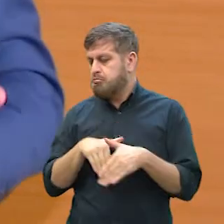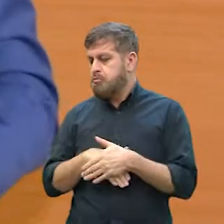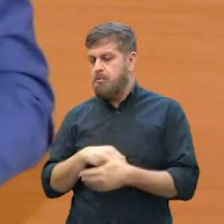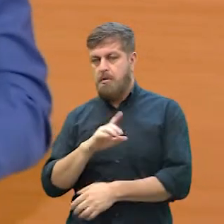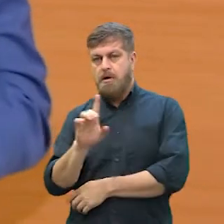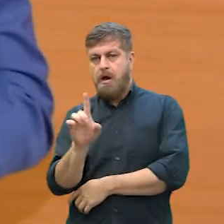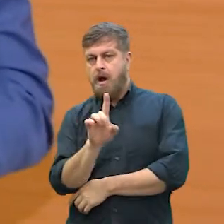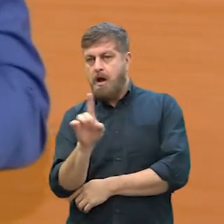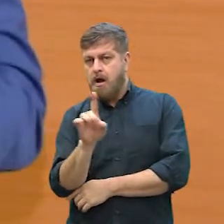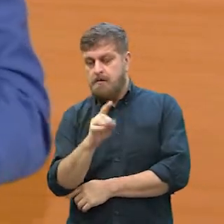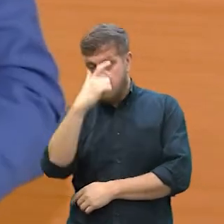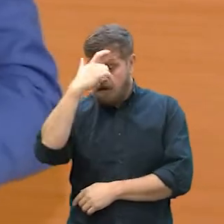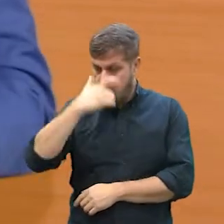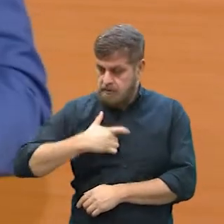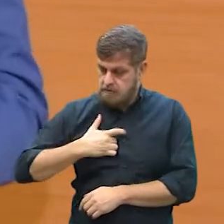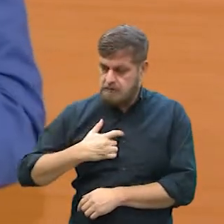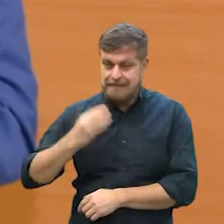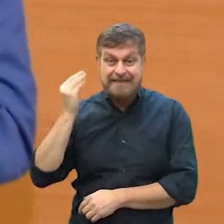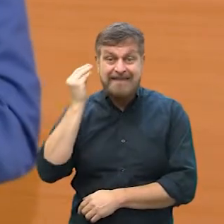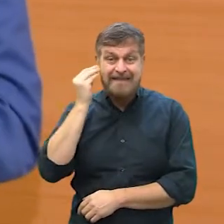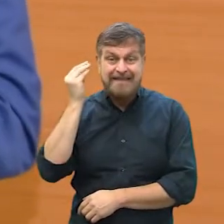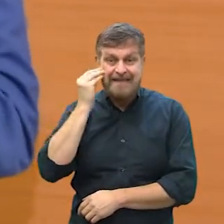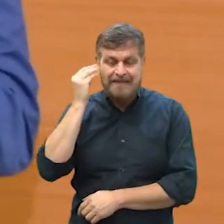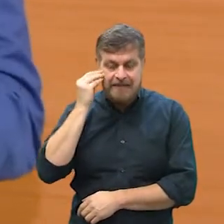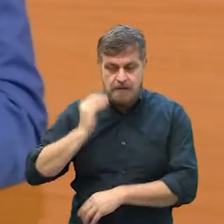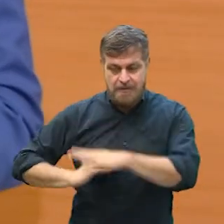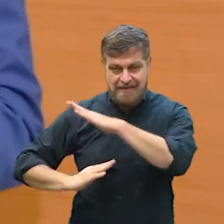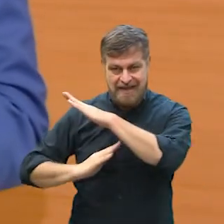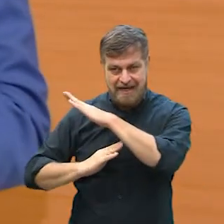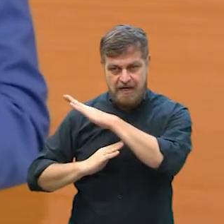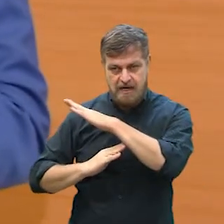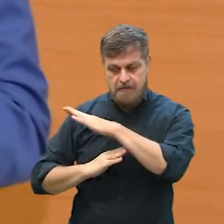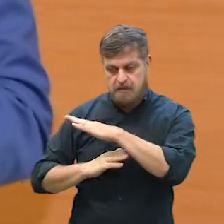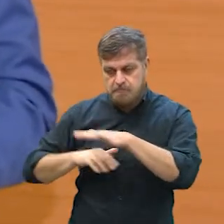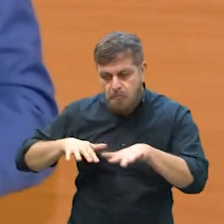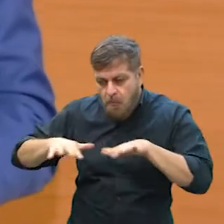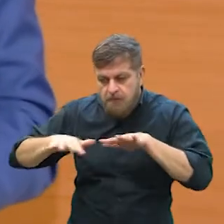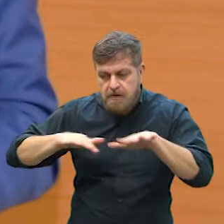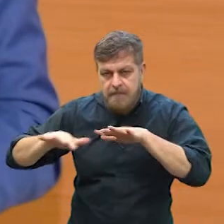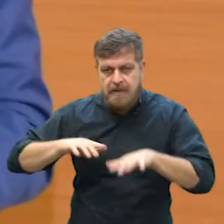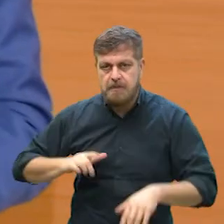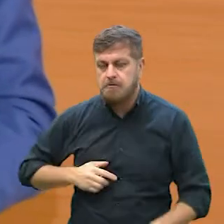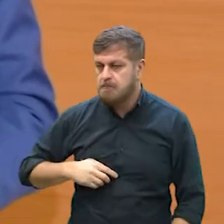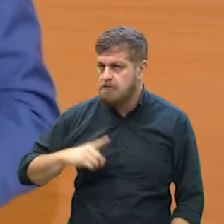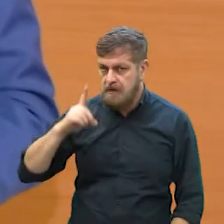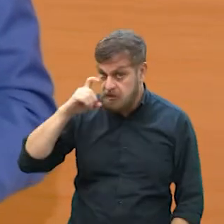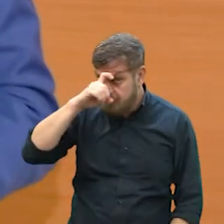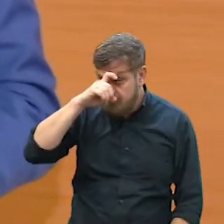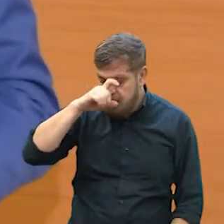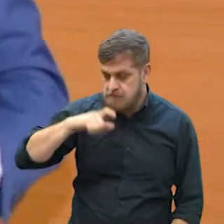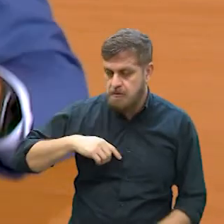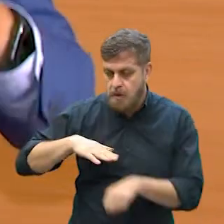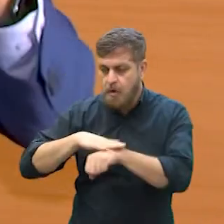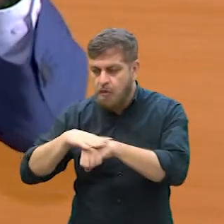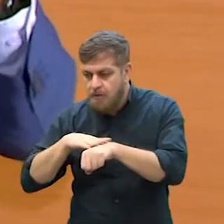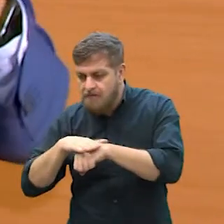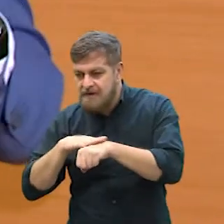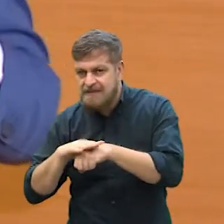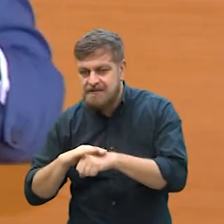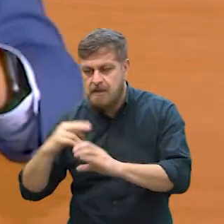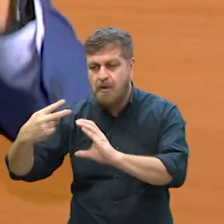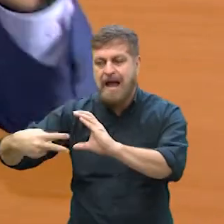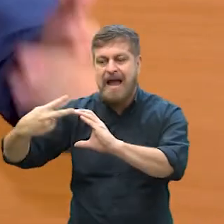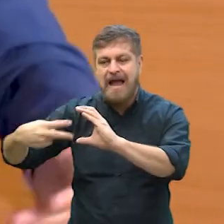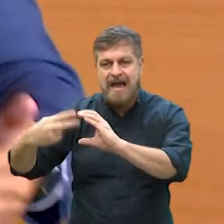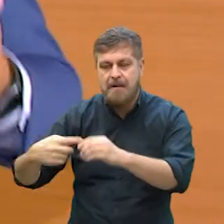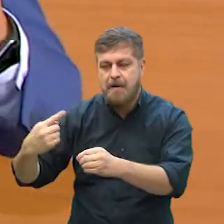me confortar, por isso que a gente vem tentando fazer algum movimento aqui na casa, não é simples, é uma caminhada, tenho conversado com